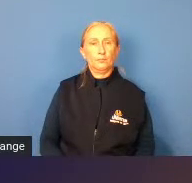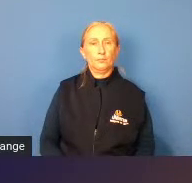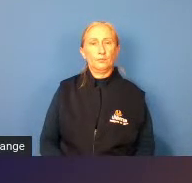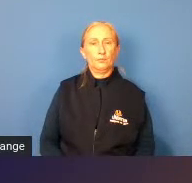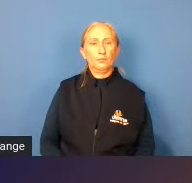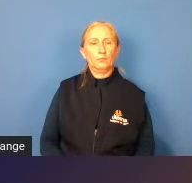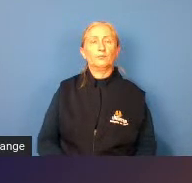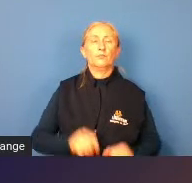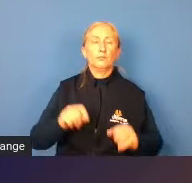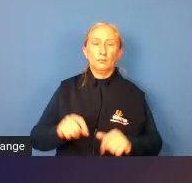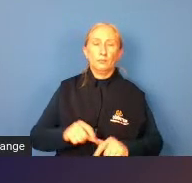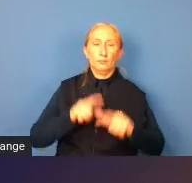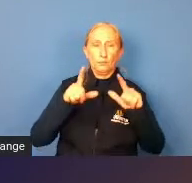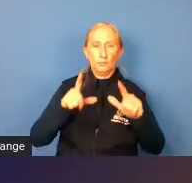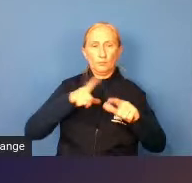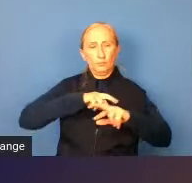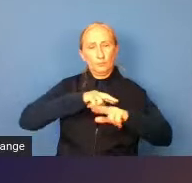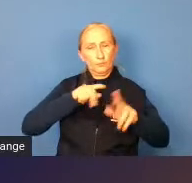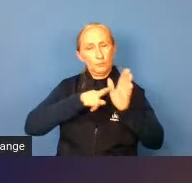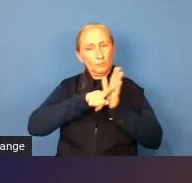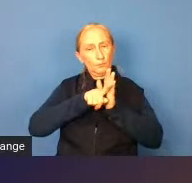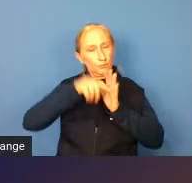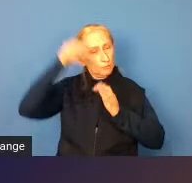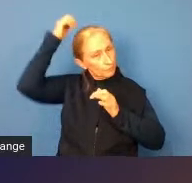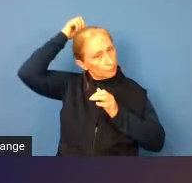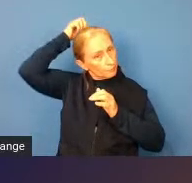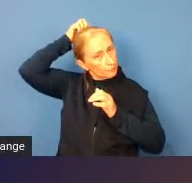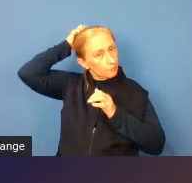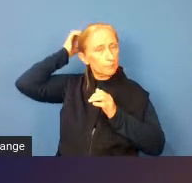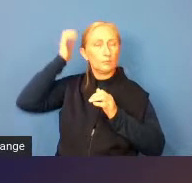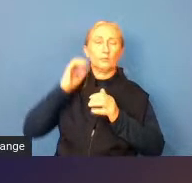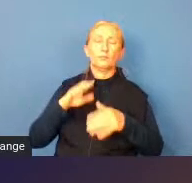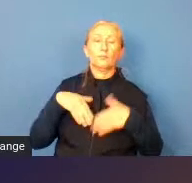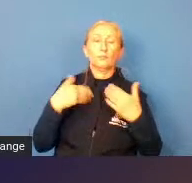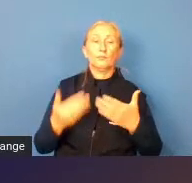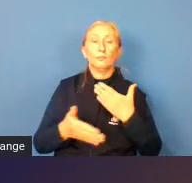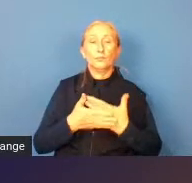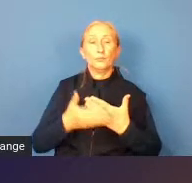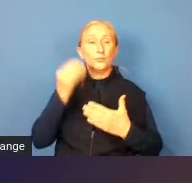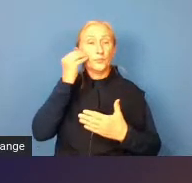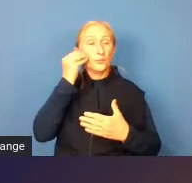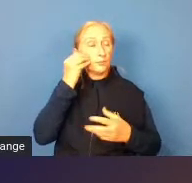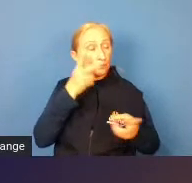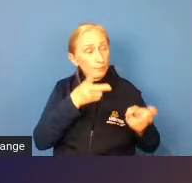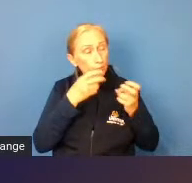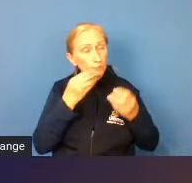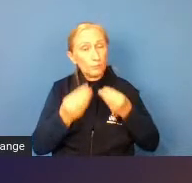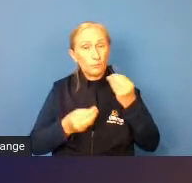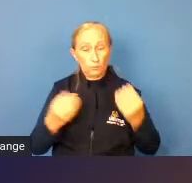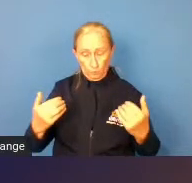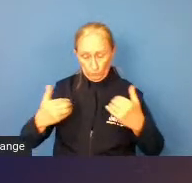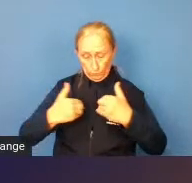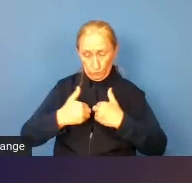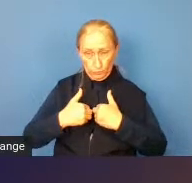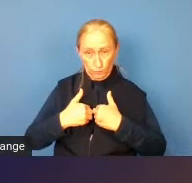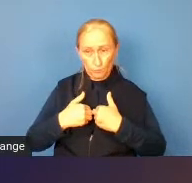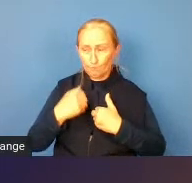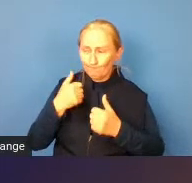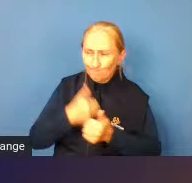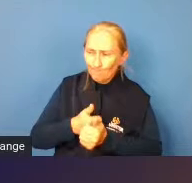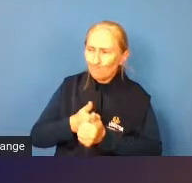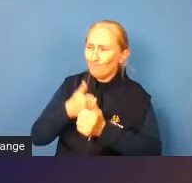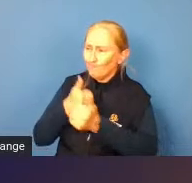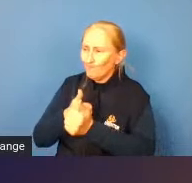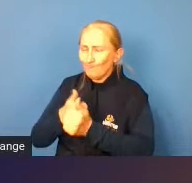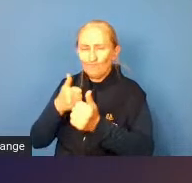claro que tem vários estudos até hoje para tentar diagnosticar o autismo tem